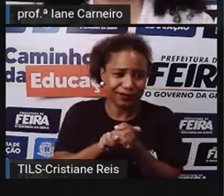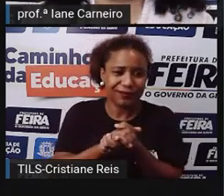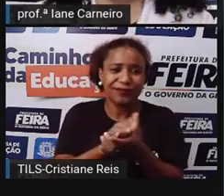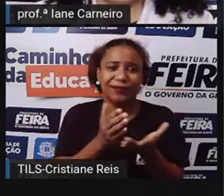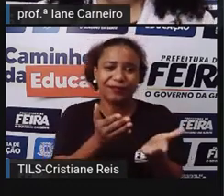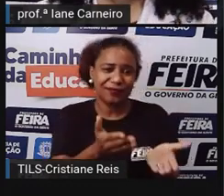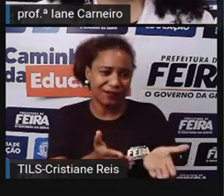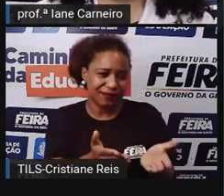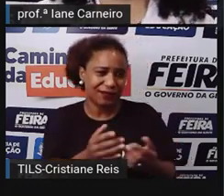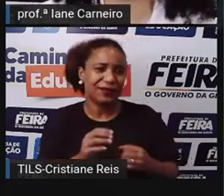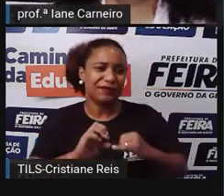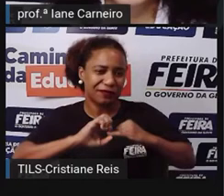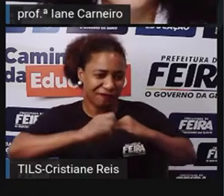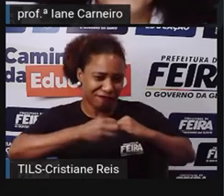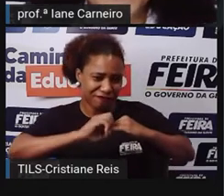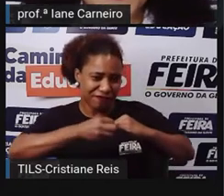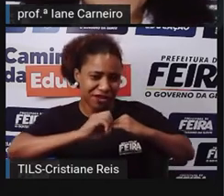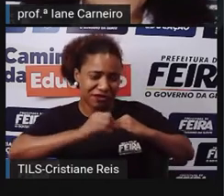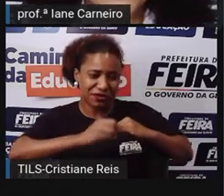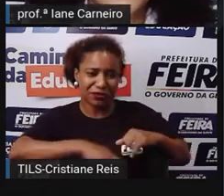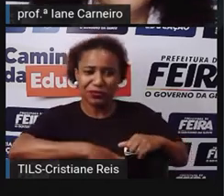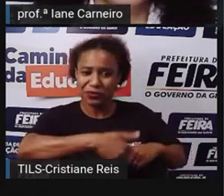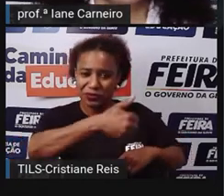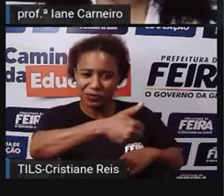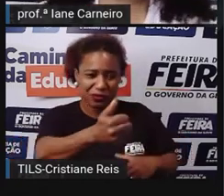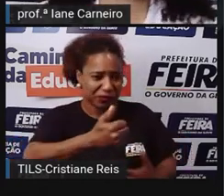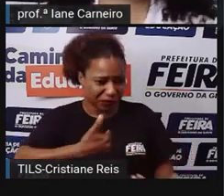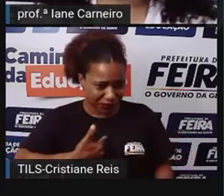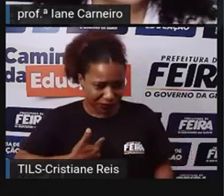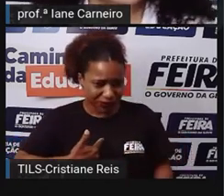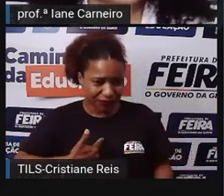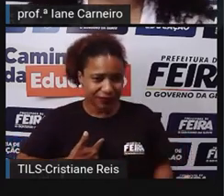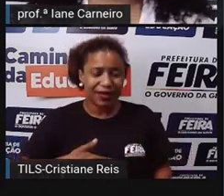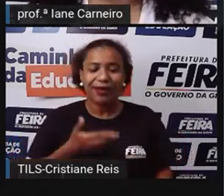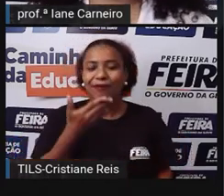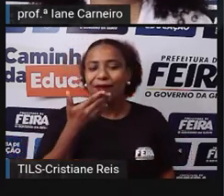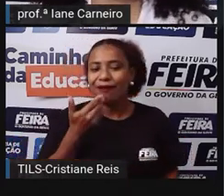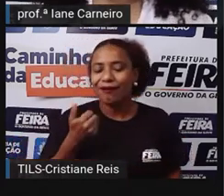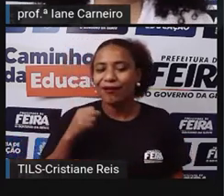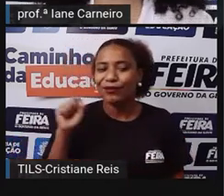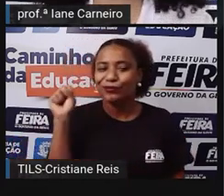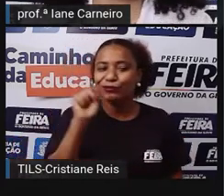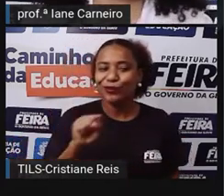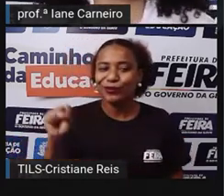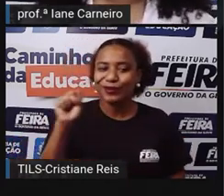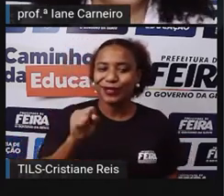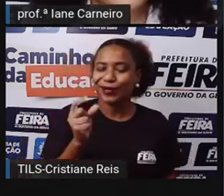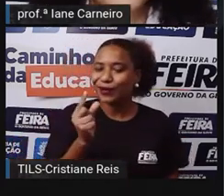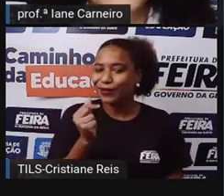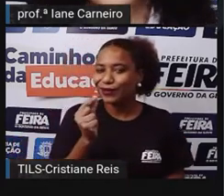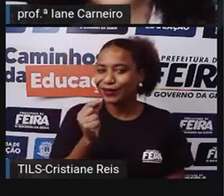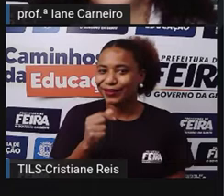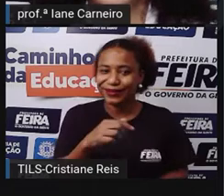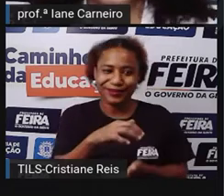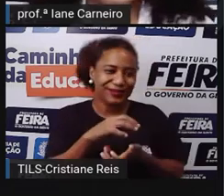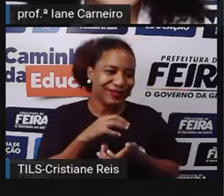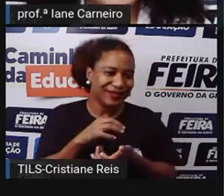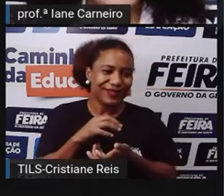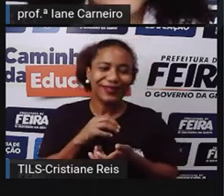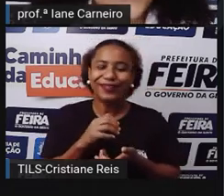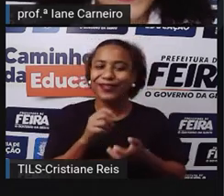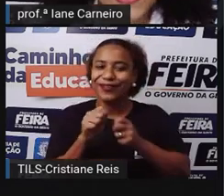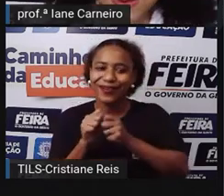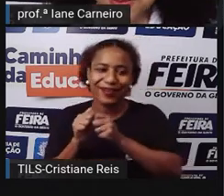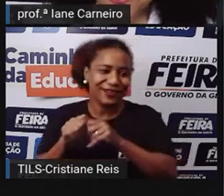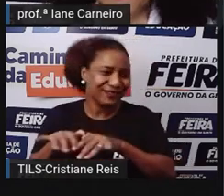Que gosta mais De feijão Do que de mim Melhor eu ficar sozinha E gastar meu dinheiro Para me divertir E